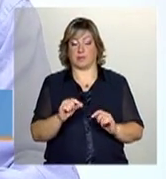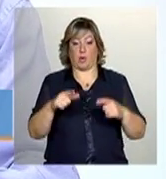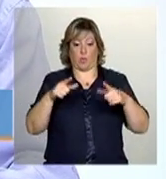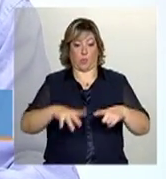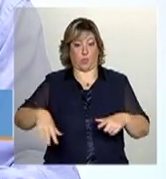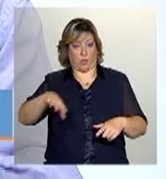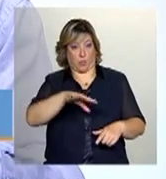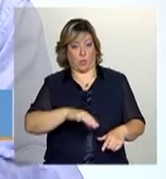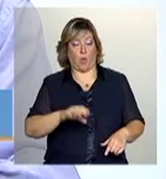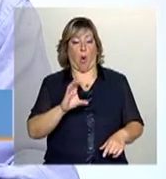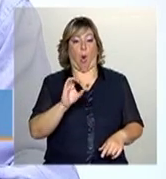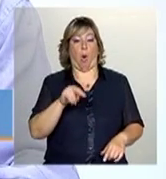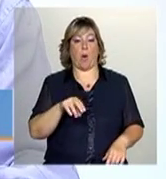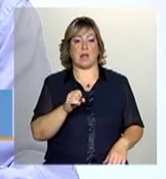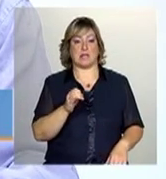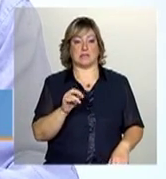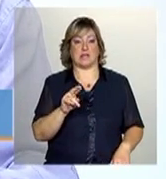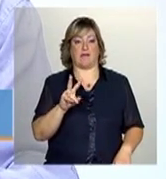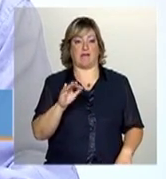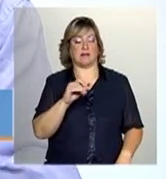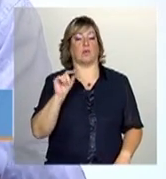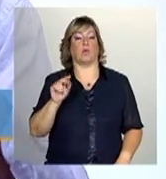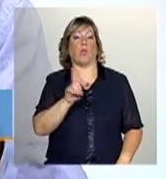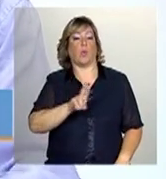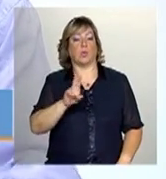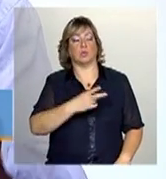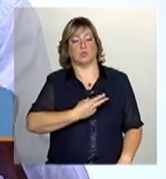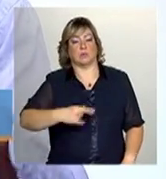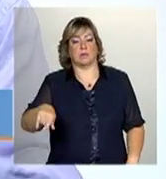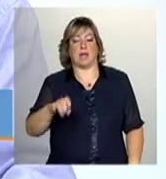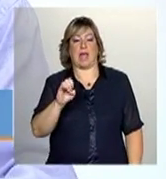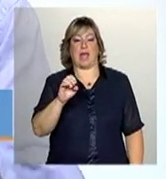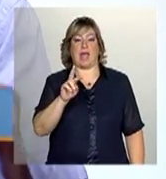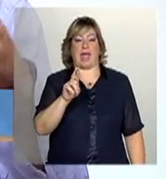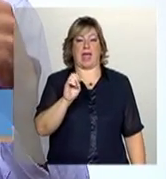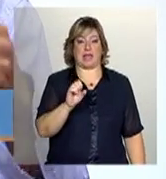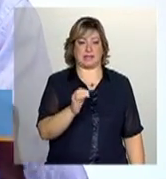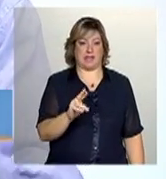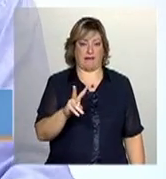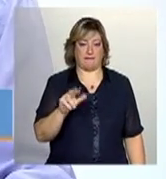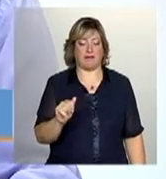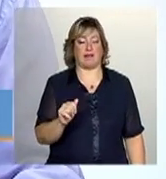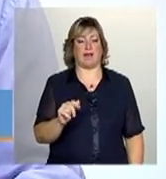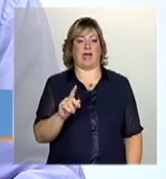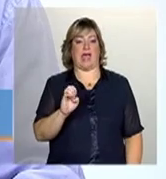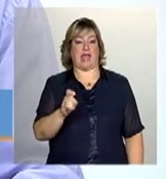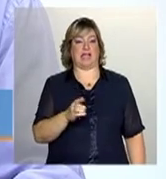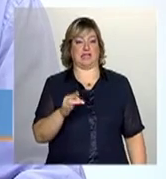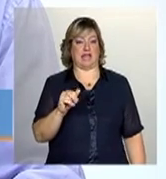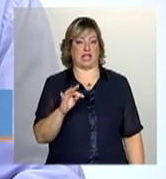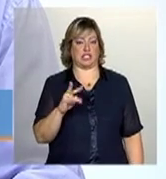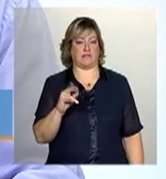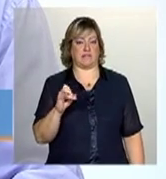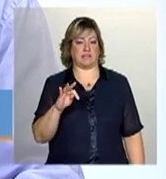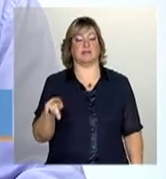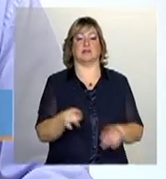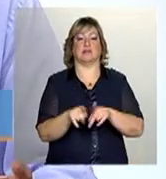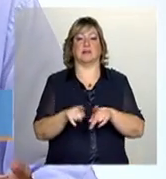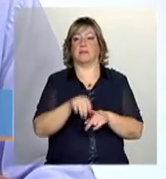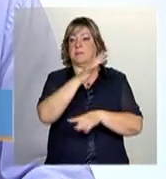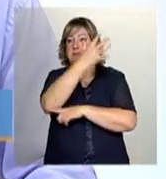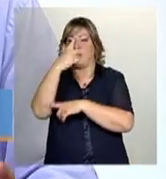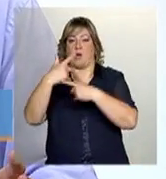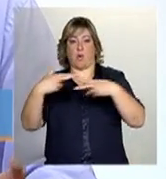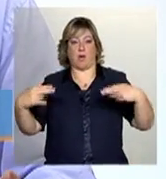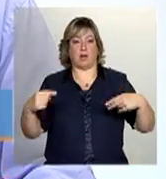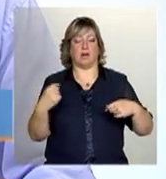conservação de uso sustentável, reservas extrativistas, florestas nacionais e projetos de assentamento. Então, a gente